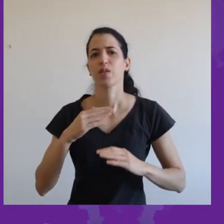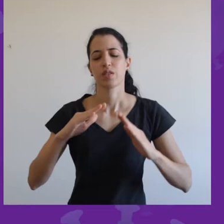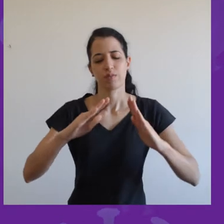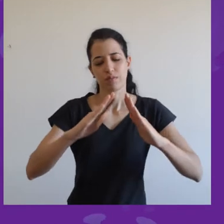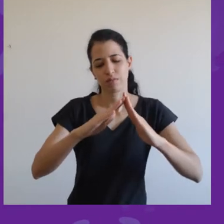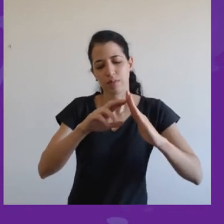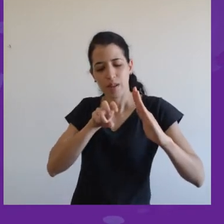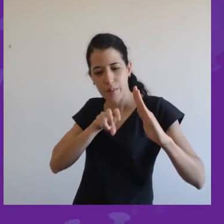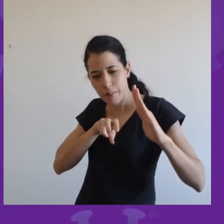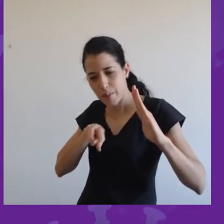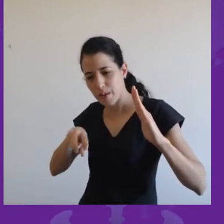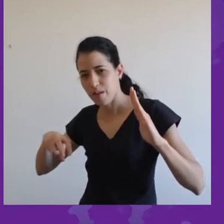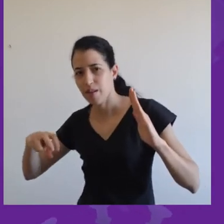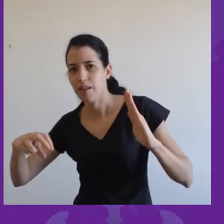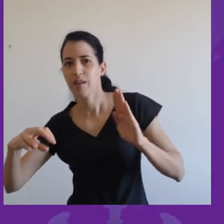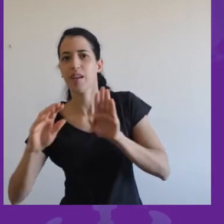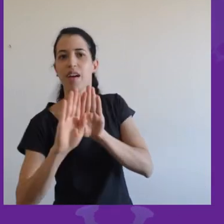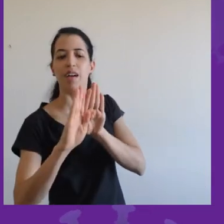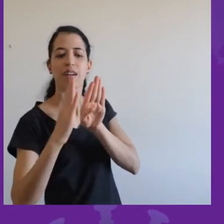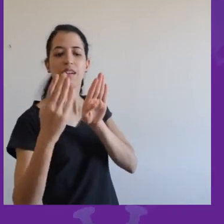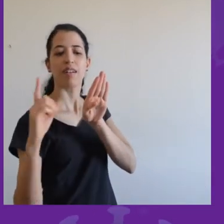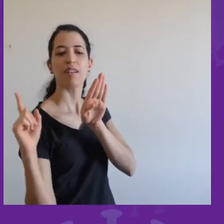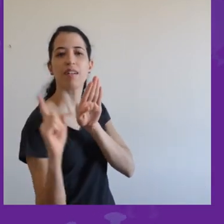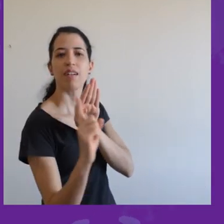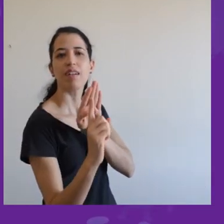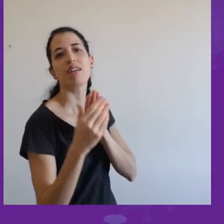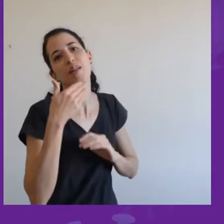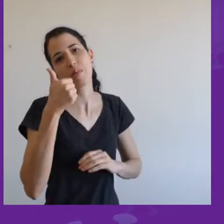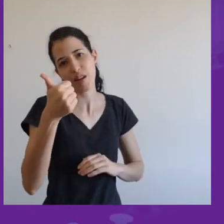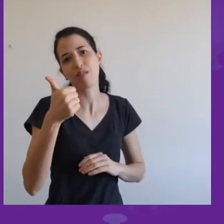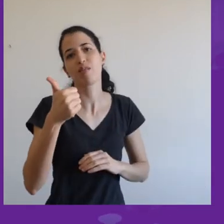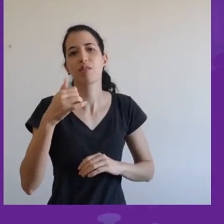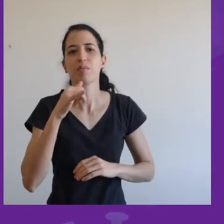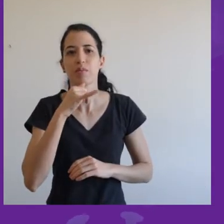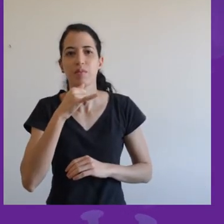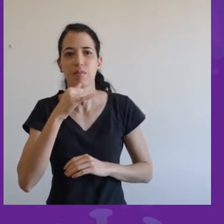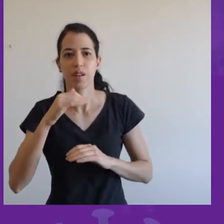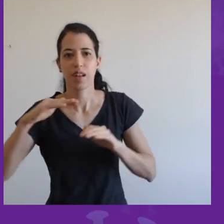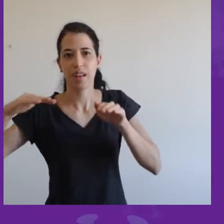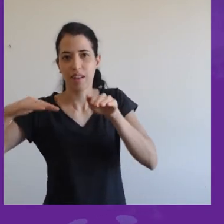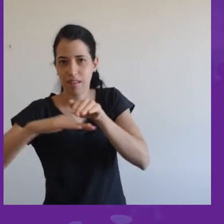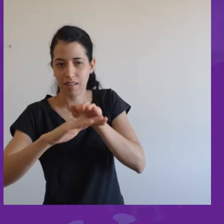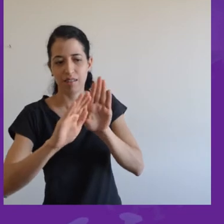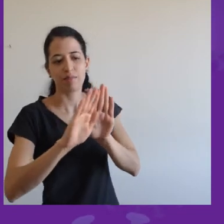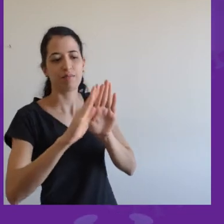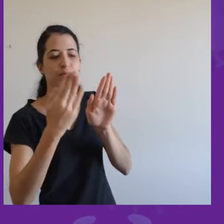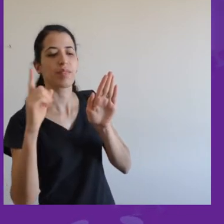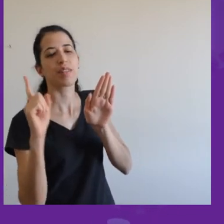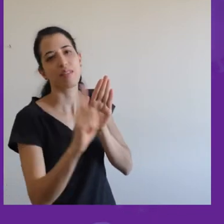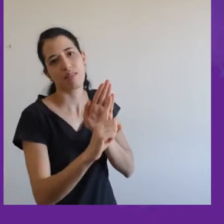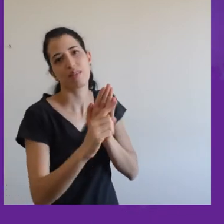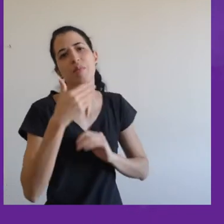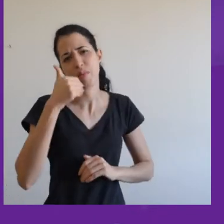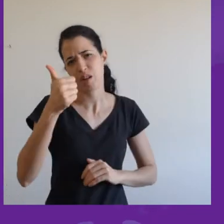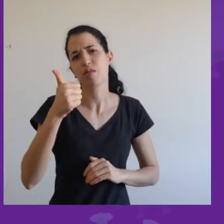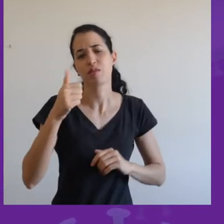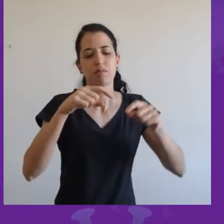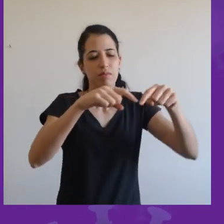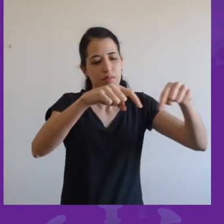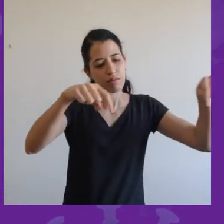Se você puder entrar para uma porta lateral, uma porta dos fundos do quintal, uma porta de garagem, alguma coisa assim, é mais interessante.